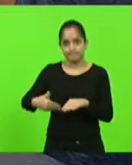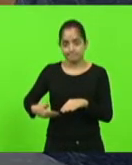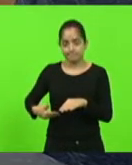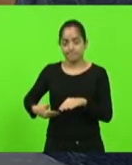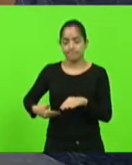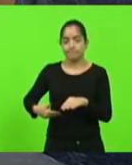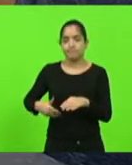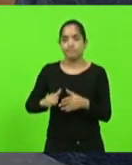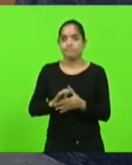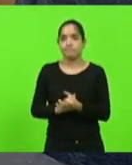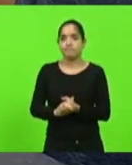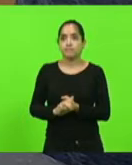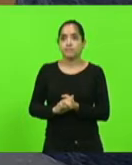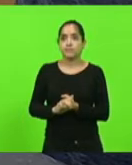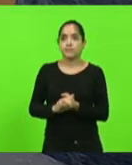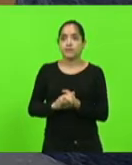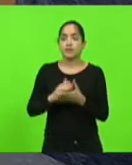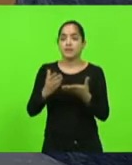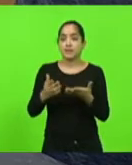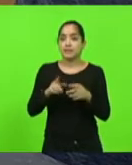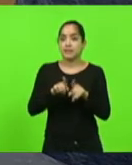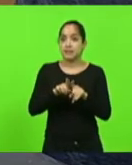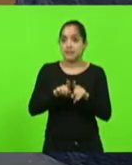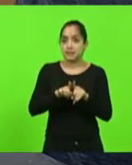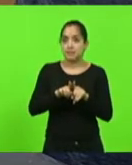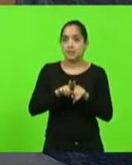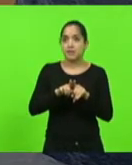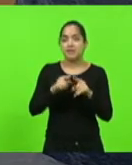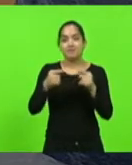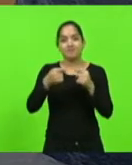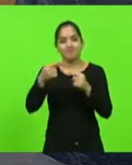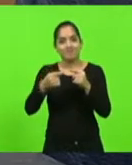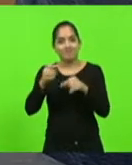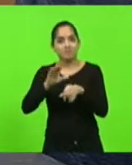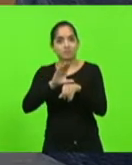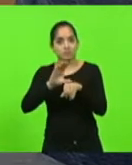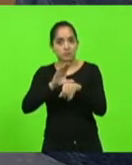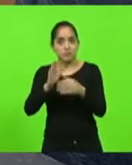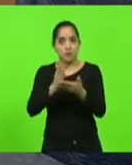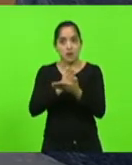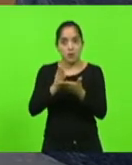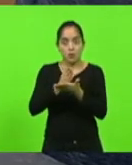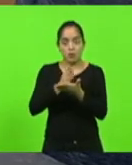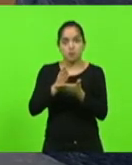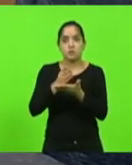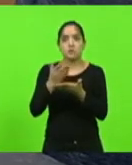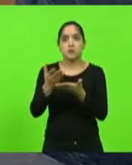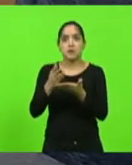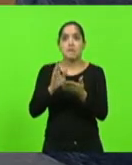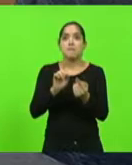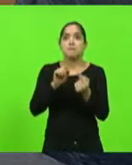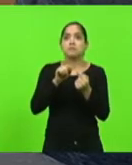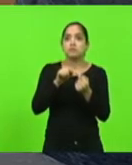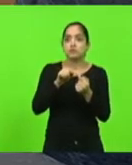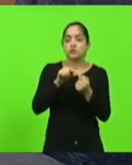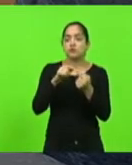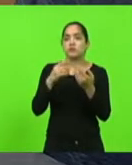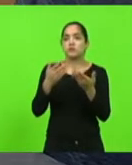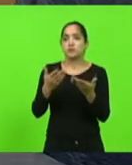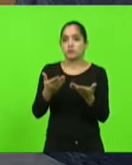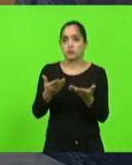portanto, além dele ter também algumas inconstitucionalidades, mas tendo em vista que o seu objeto, seu objetivo